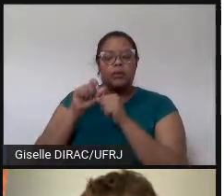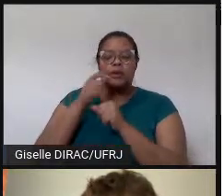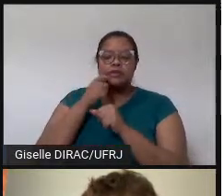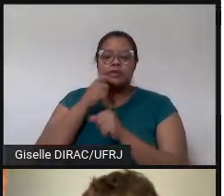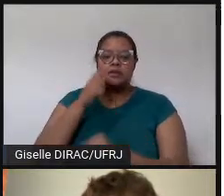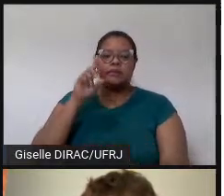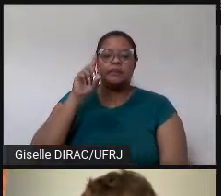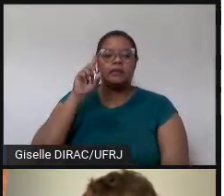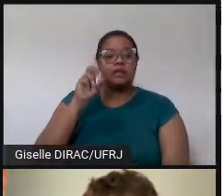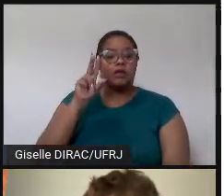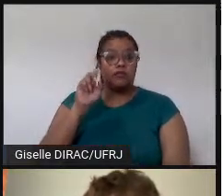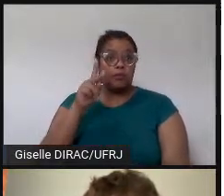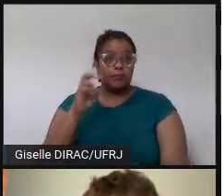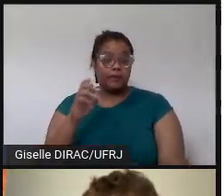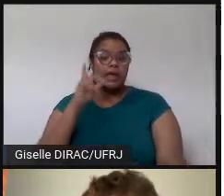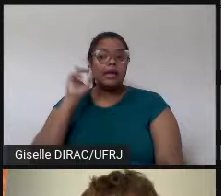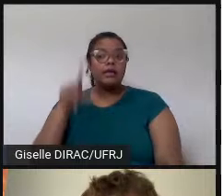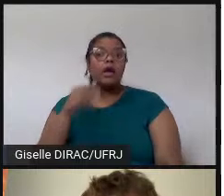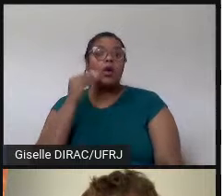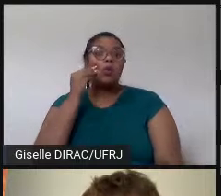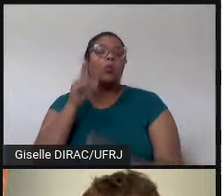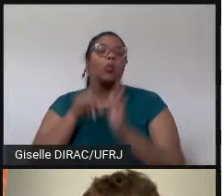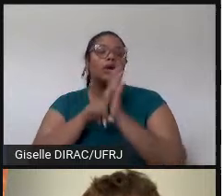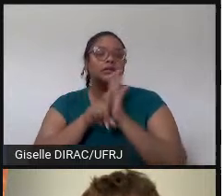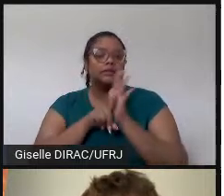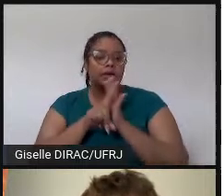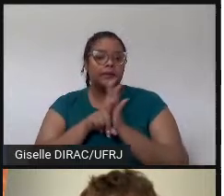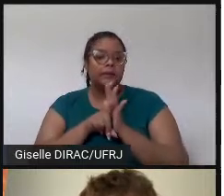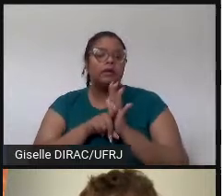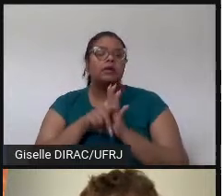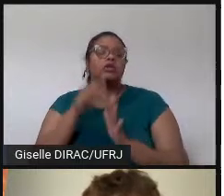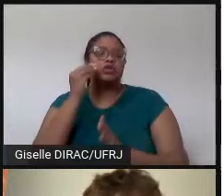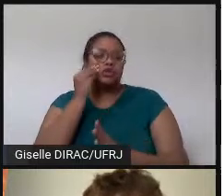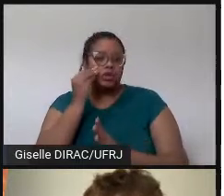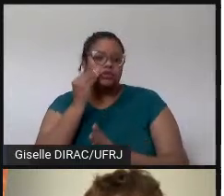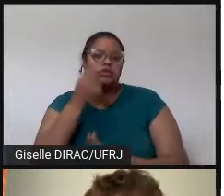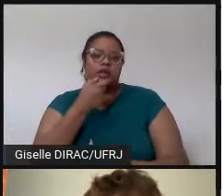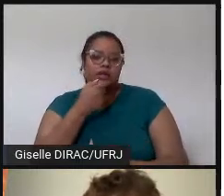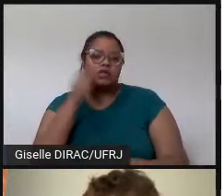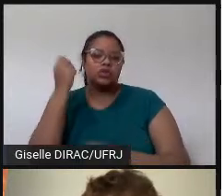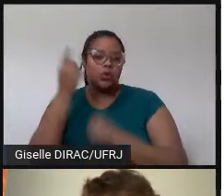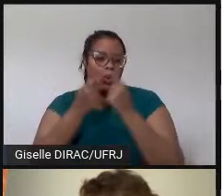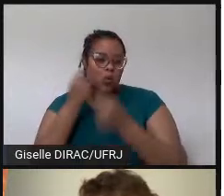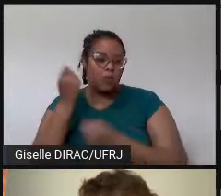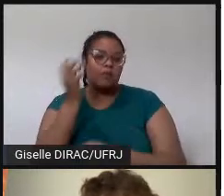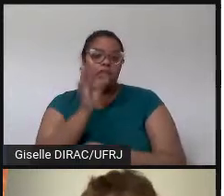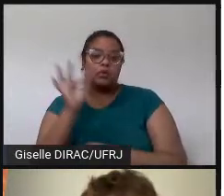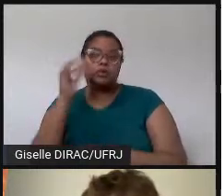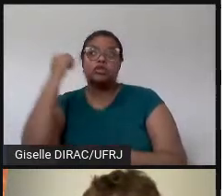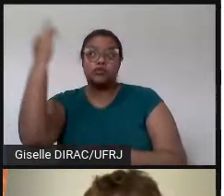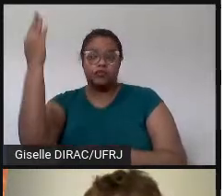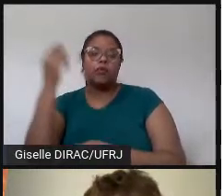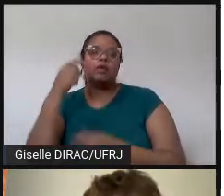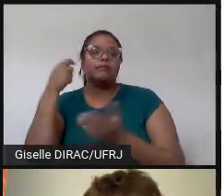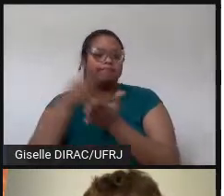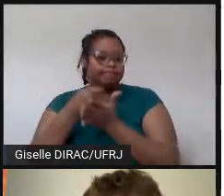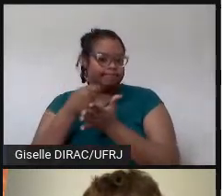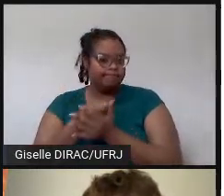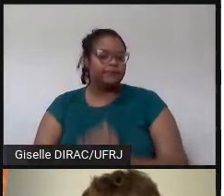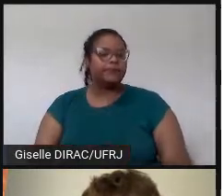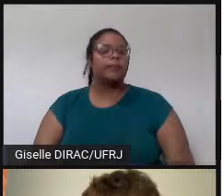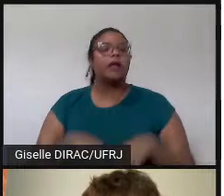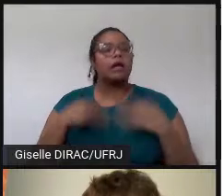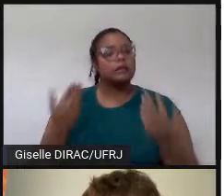um exame de teste de proficiência em inglês para poder, que algumas universidades no exterior exigem. E aí a gente começou